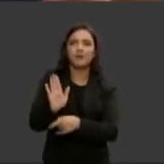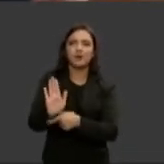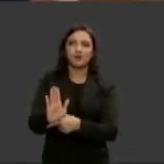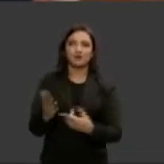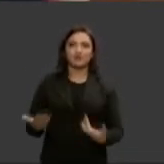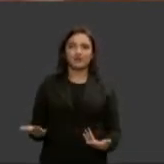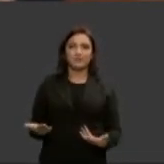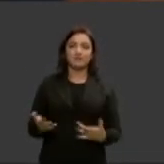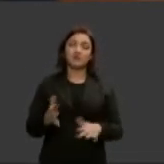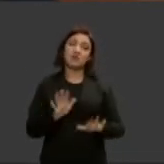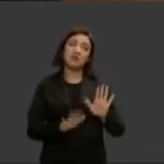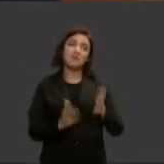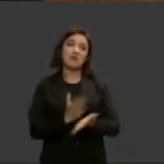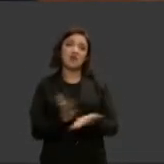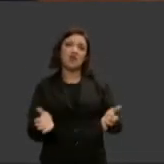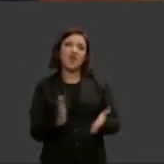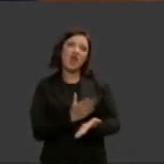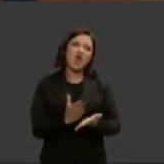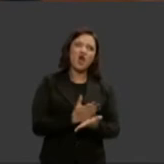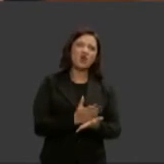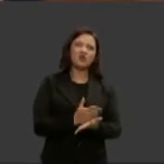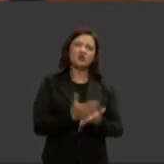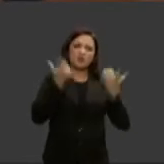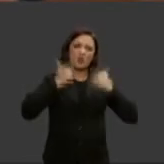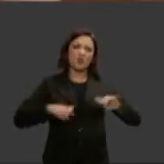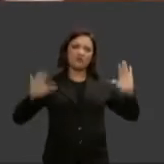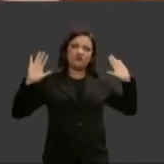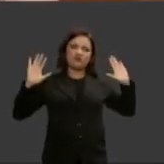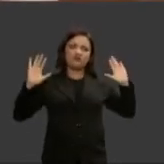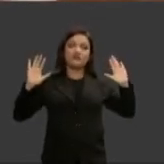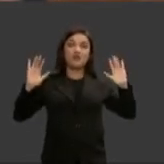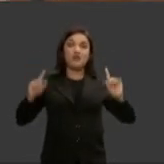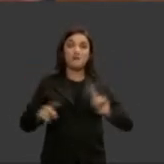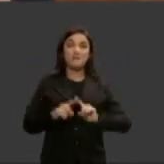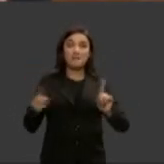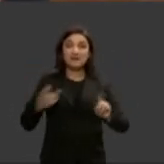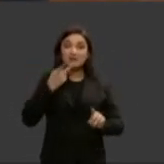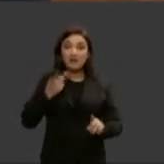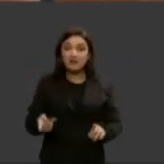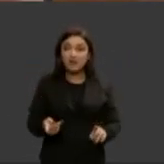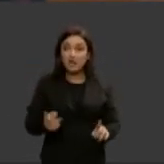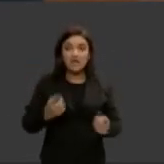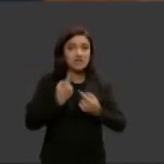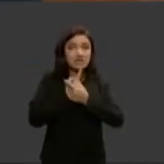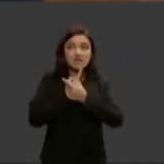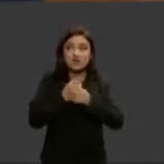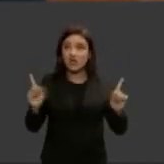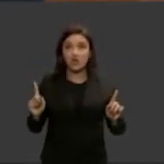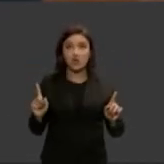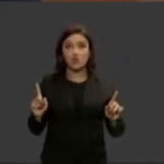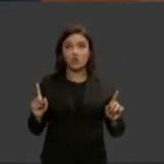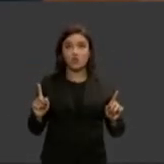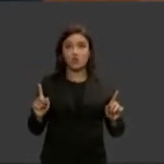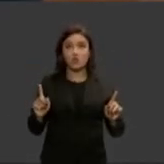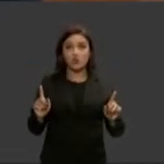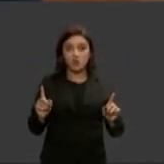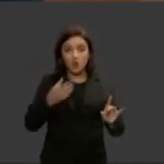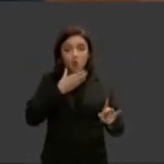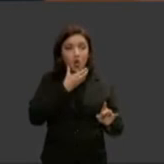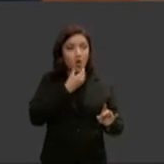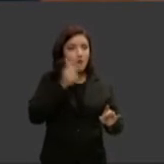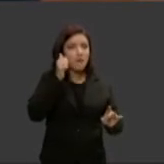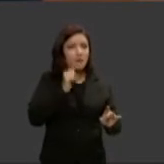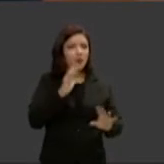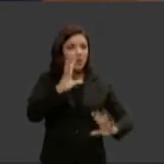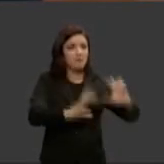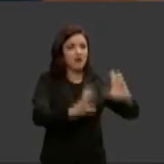parte neutro não se mete não se mete tanto mas enfim para dizer categoricamente no sentido olha em briga de marido e